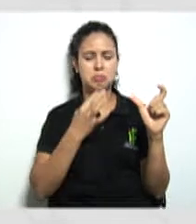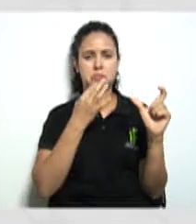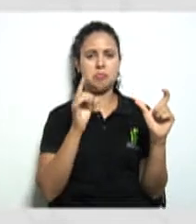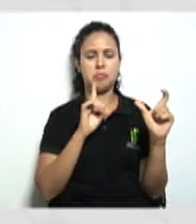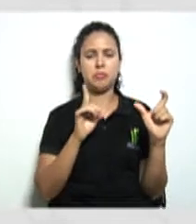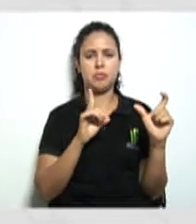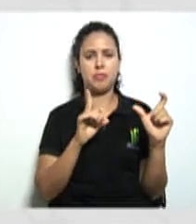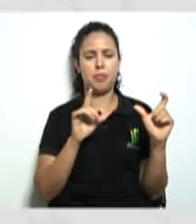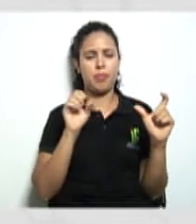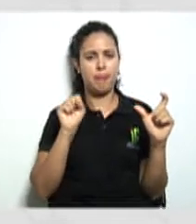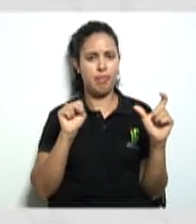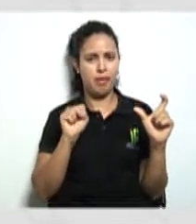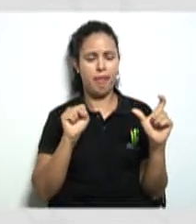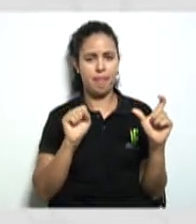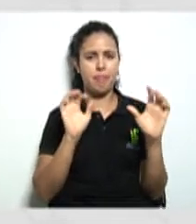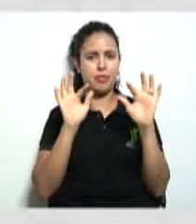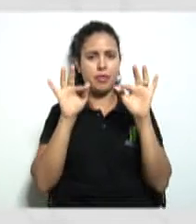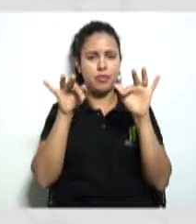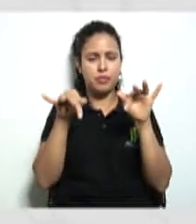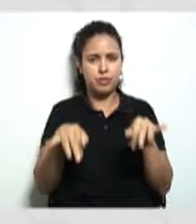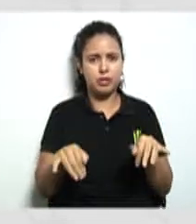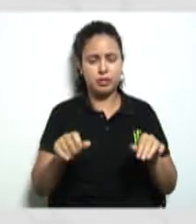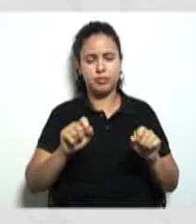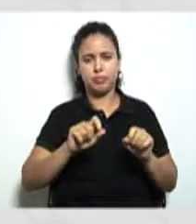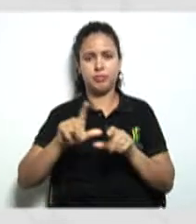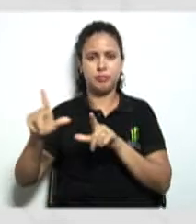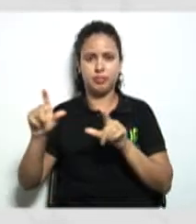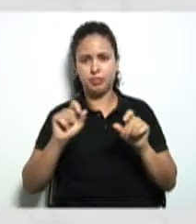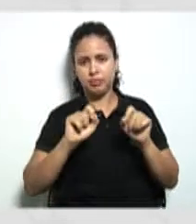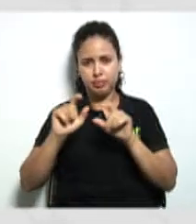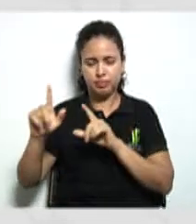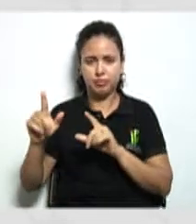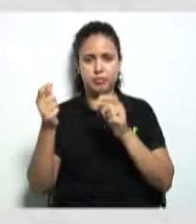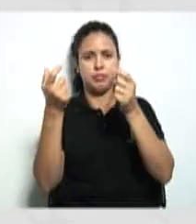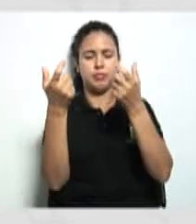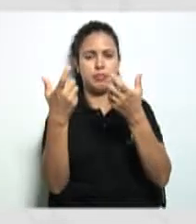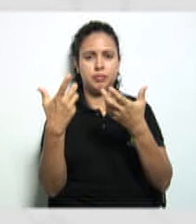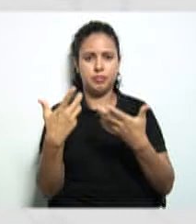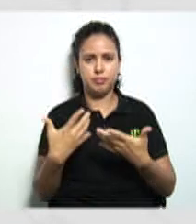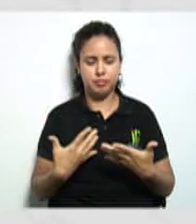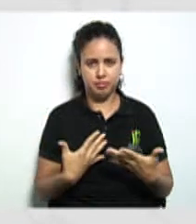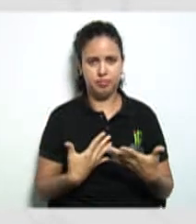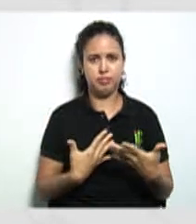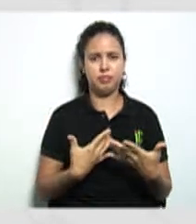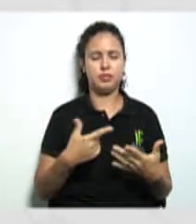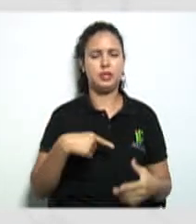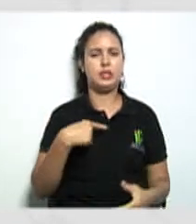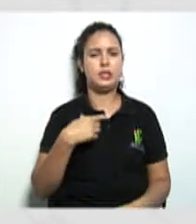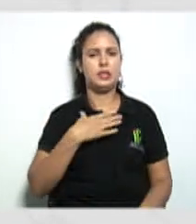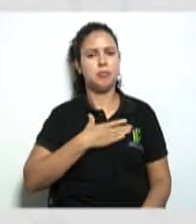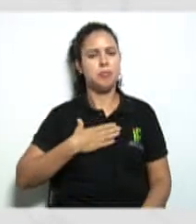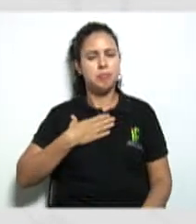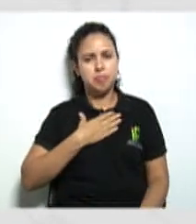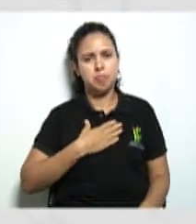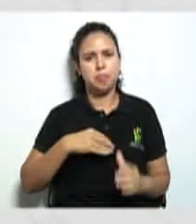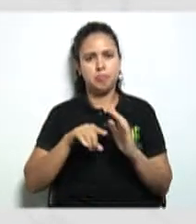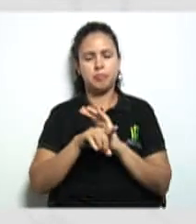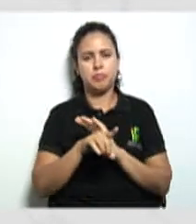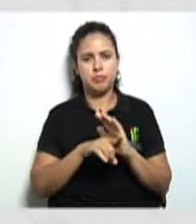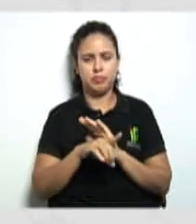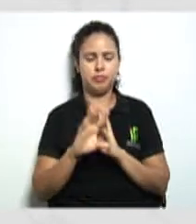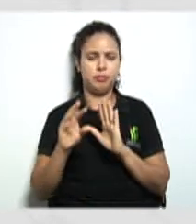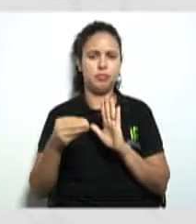vai lá no finalzinho do nosso slide que está tudo lá explicadinho foi feito com muito carinho muita pesquisa